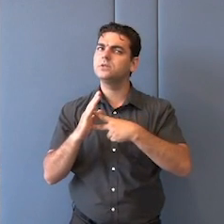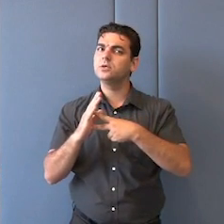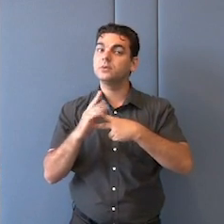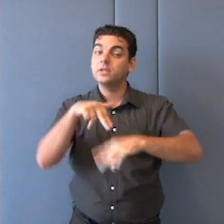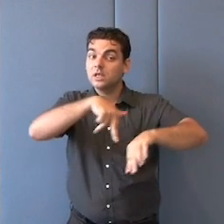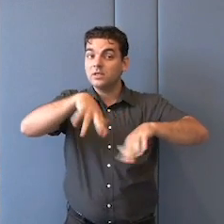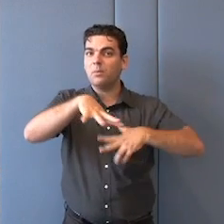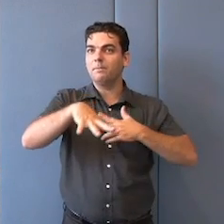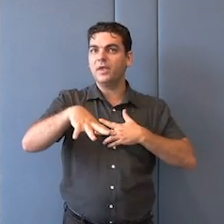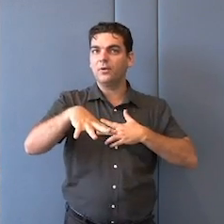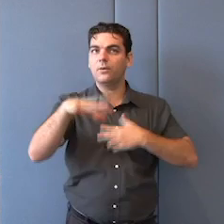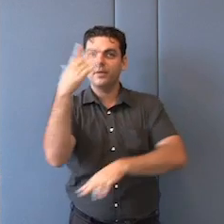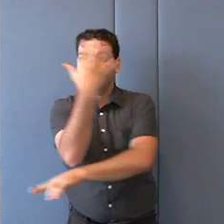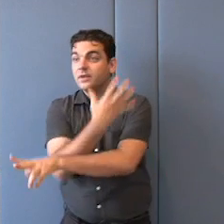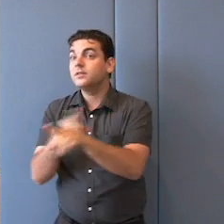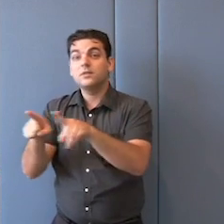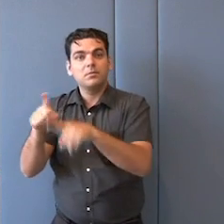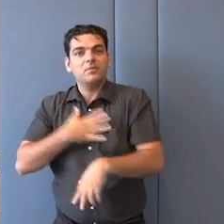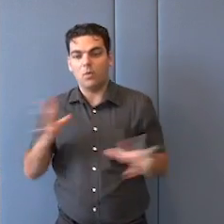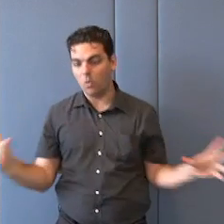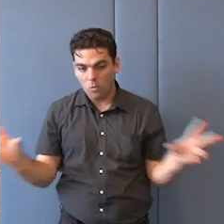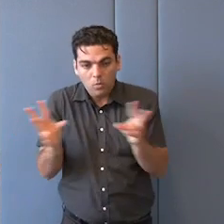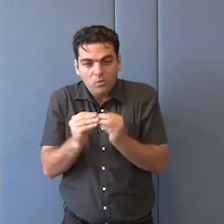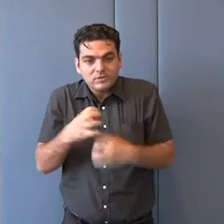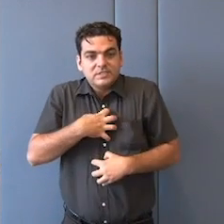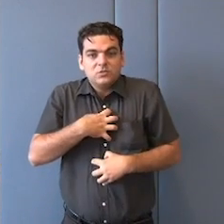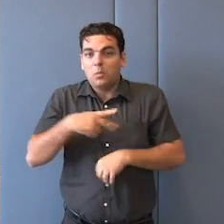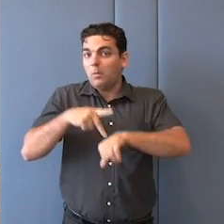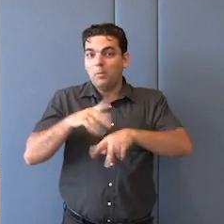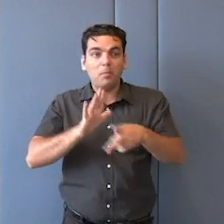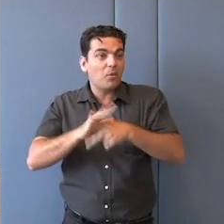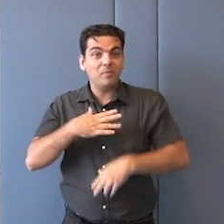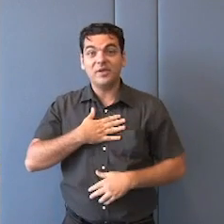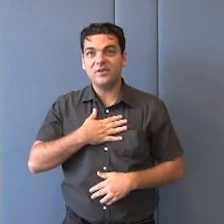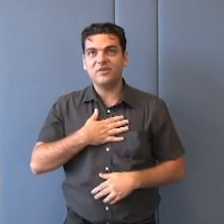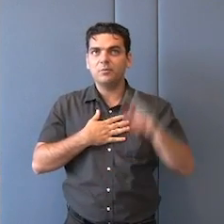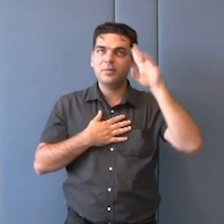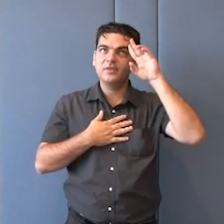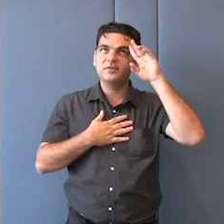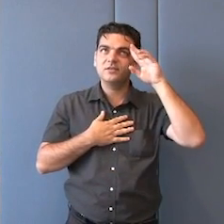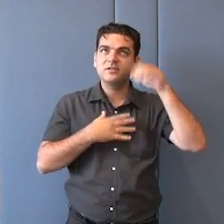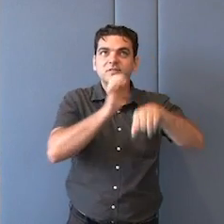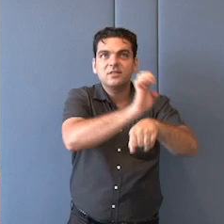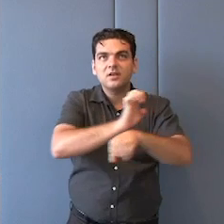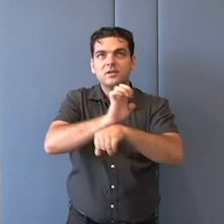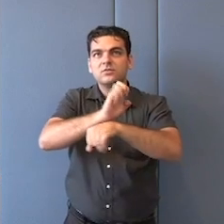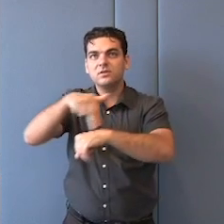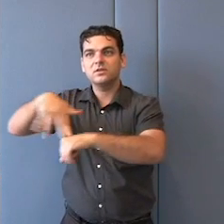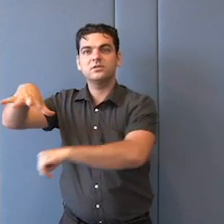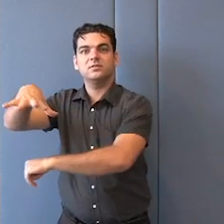profundo. Então, às vezes, a olha que o Estado-nação, isso é outro problema, a questão do Estado-nação.